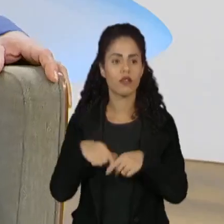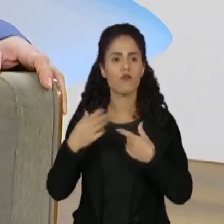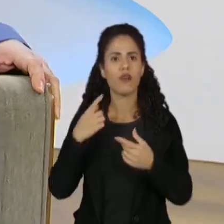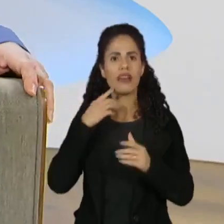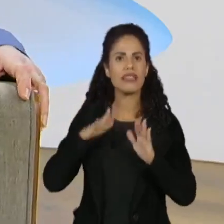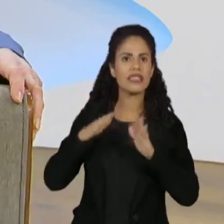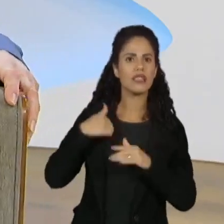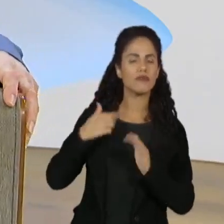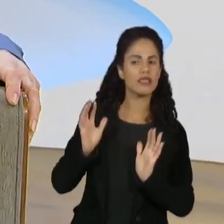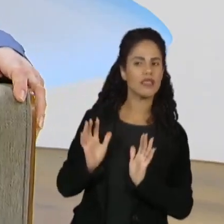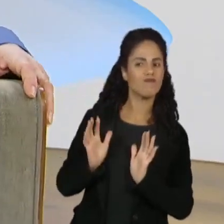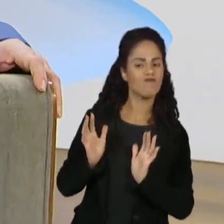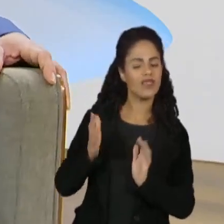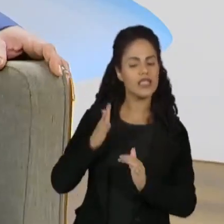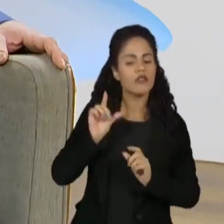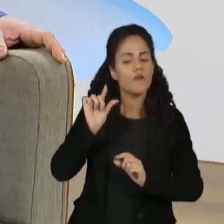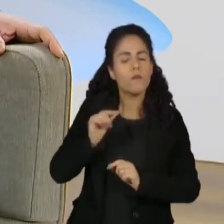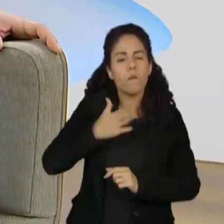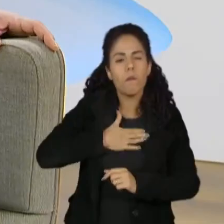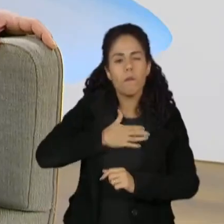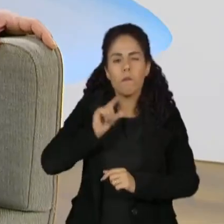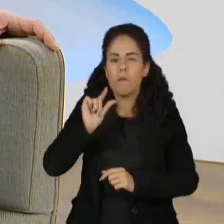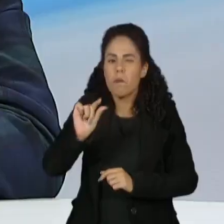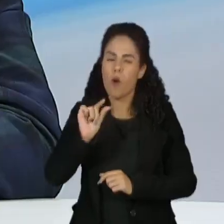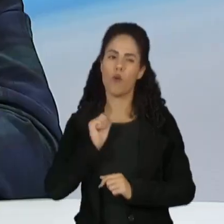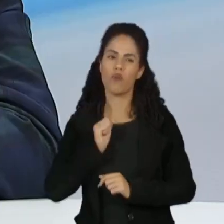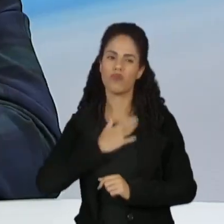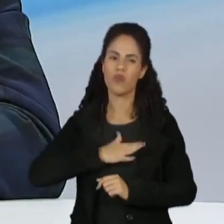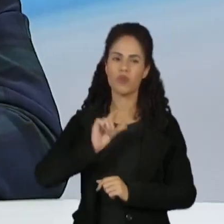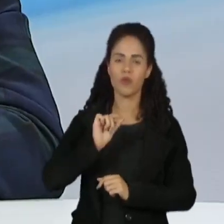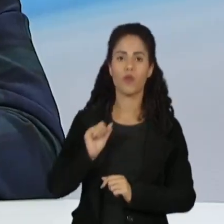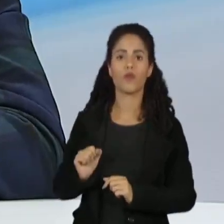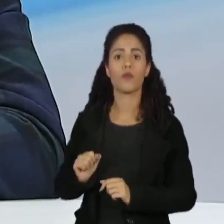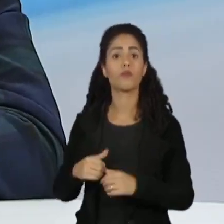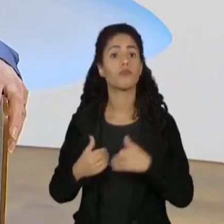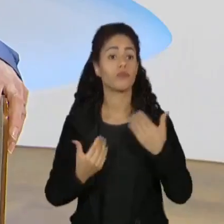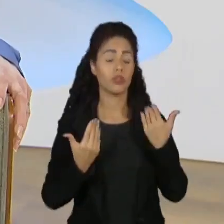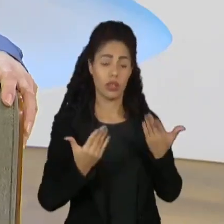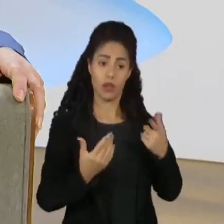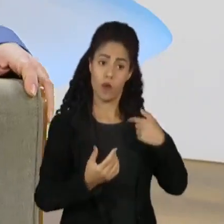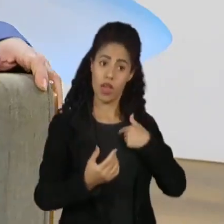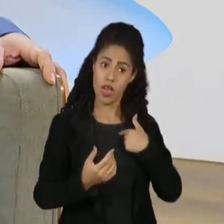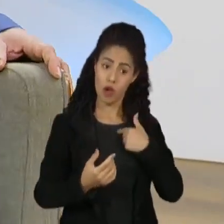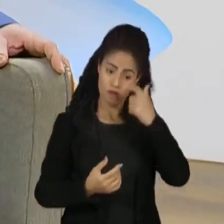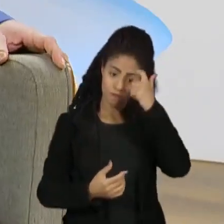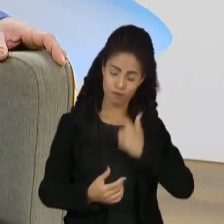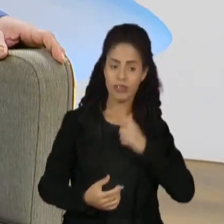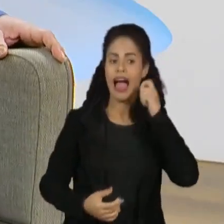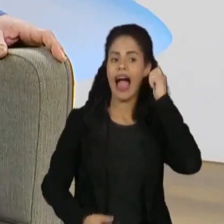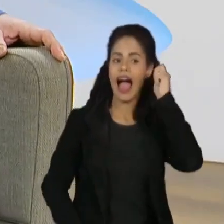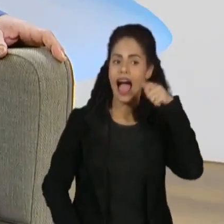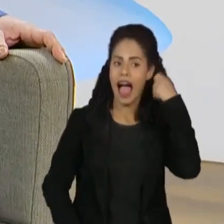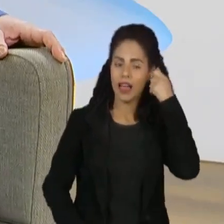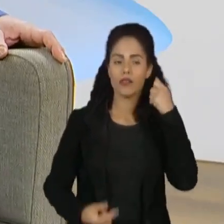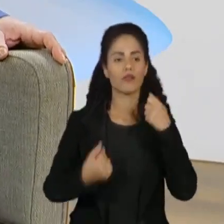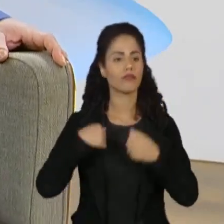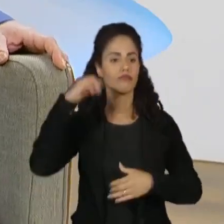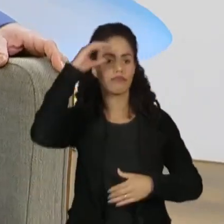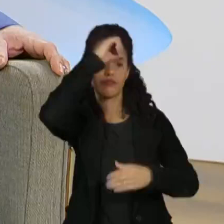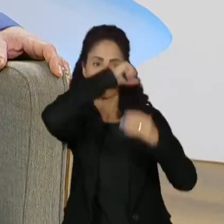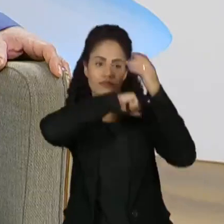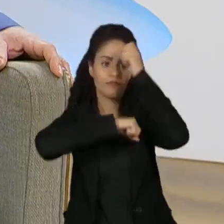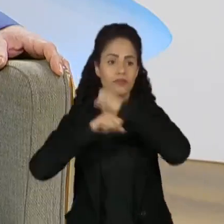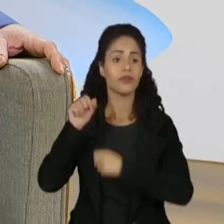Que eu deixo a desejar? Qual delas você... Eu acho que como ator, sempre a gente está aprendendo.